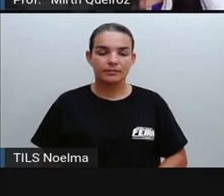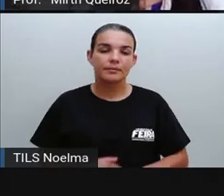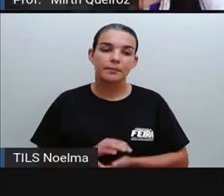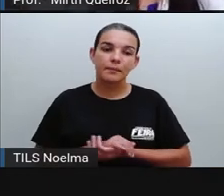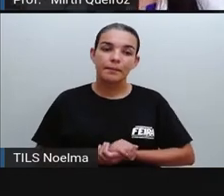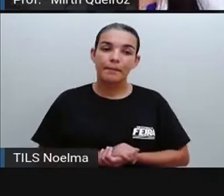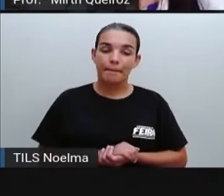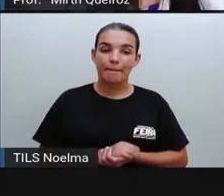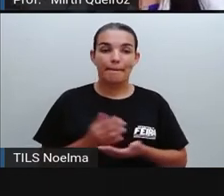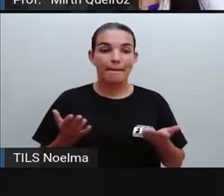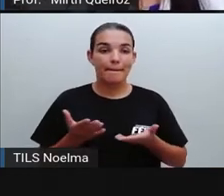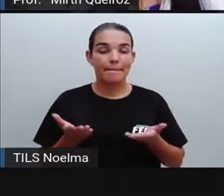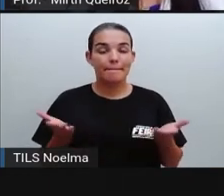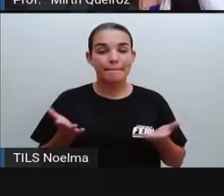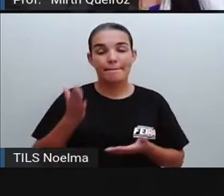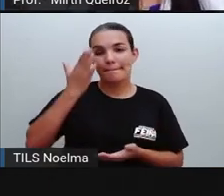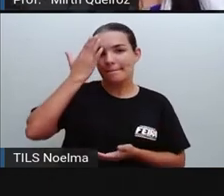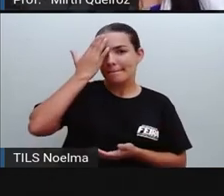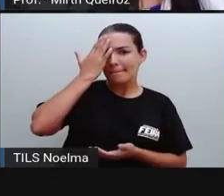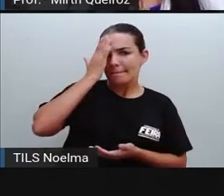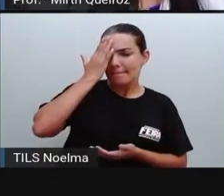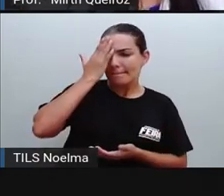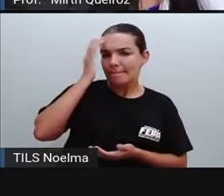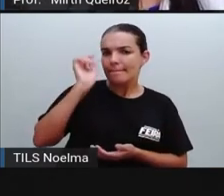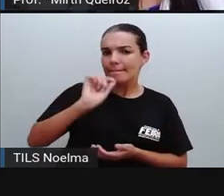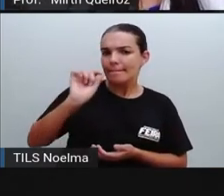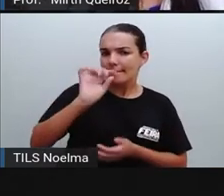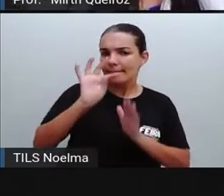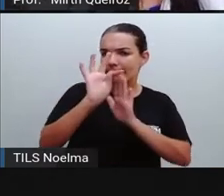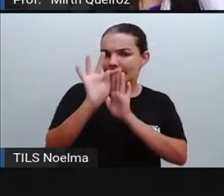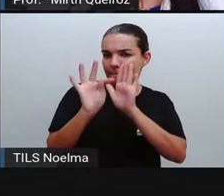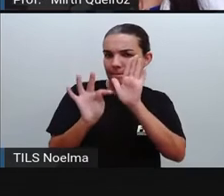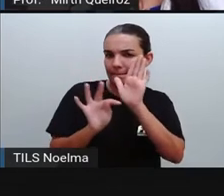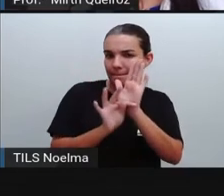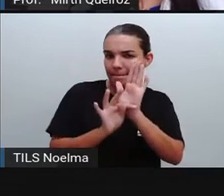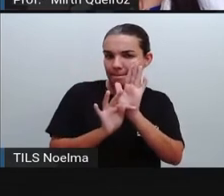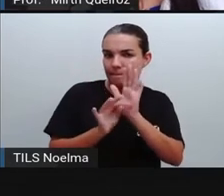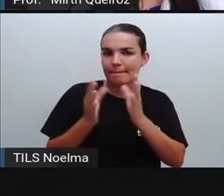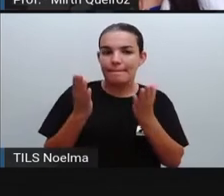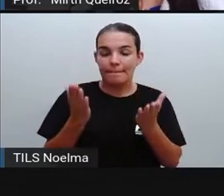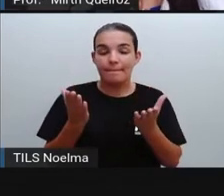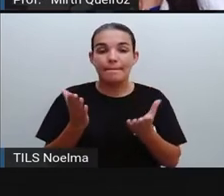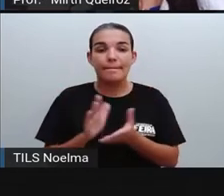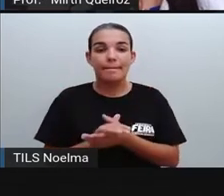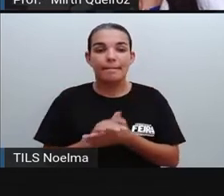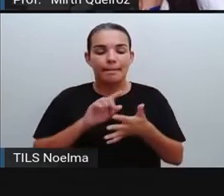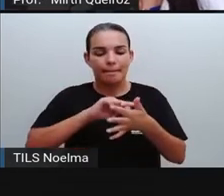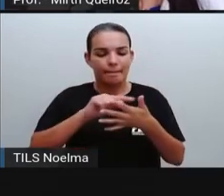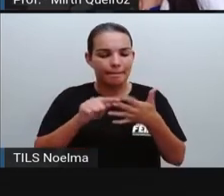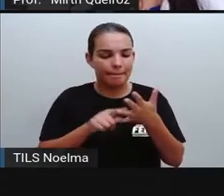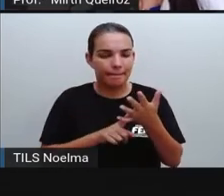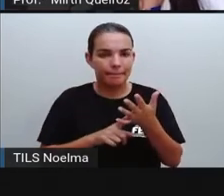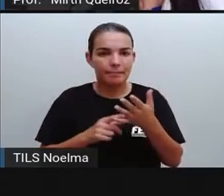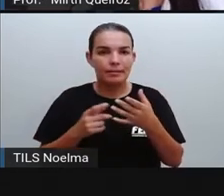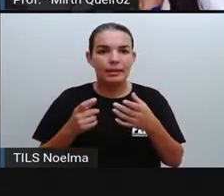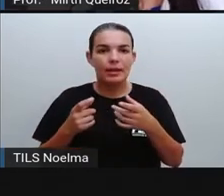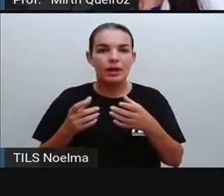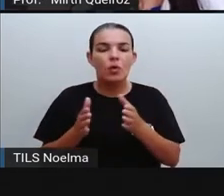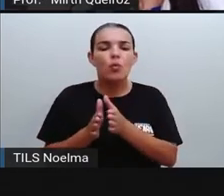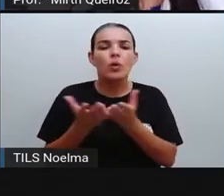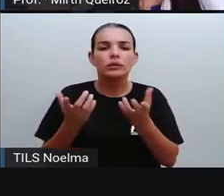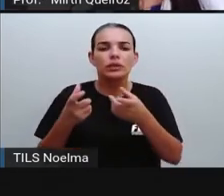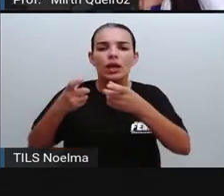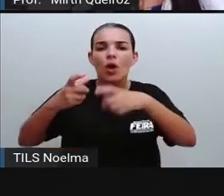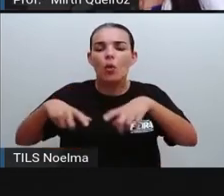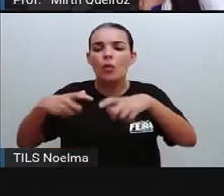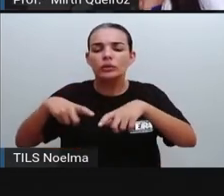Vamos aí tentar compreender quando e onde se passa essa história, né?